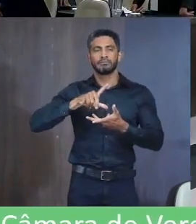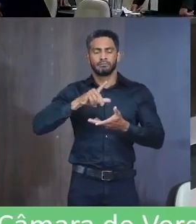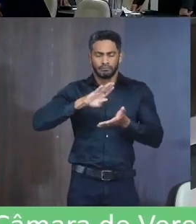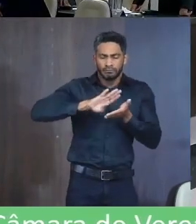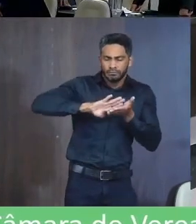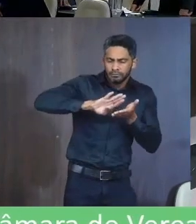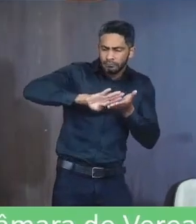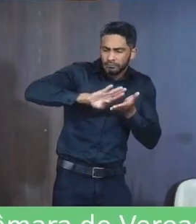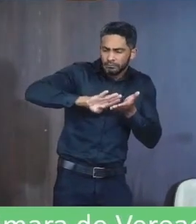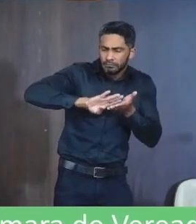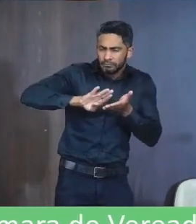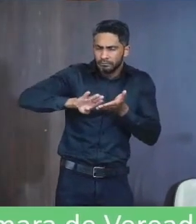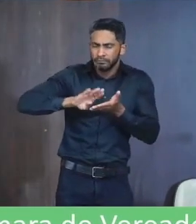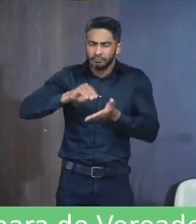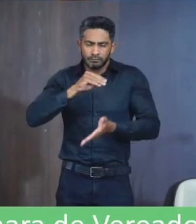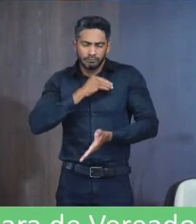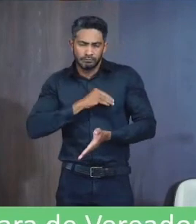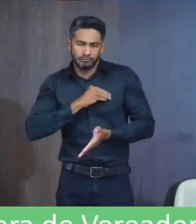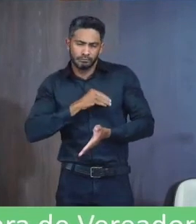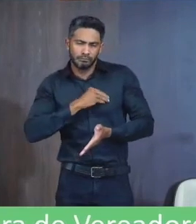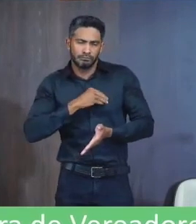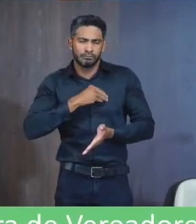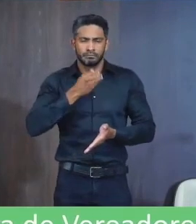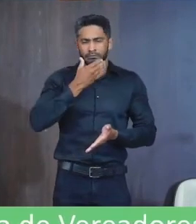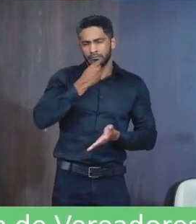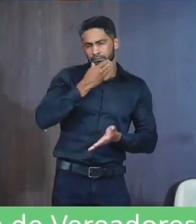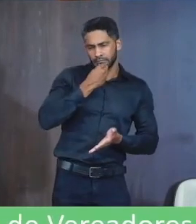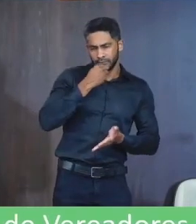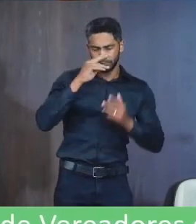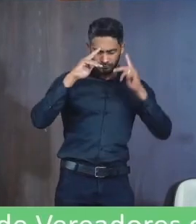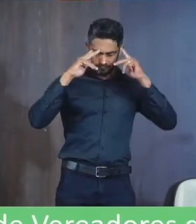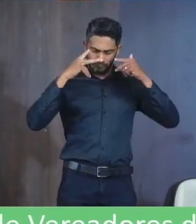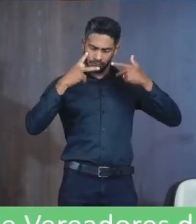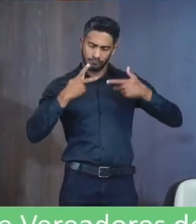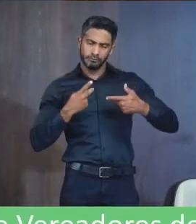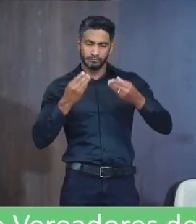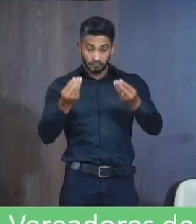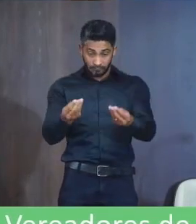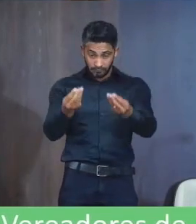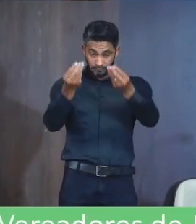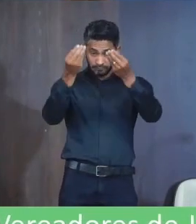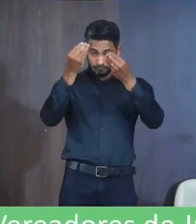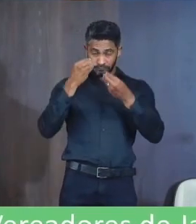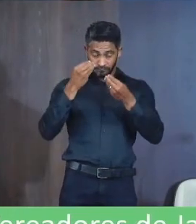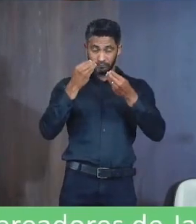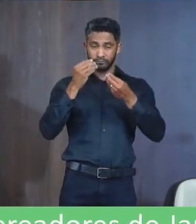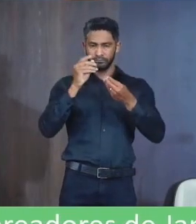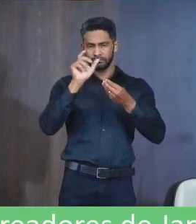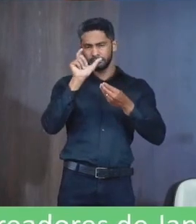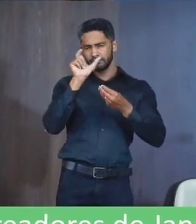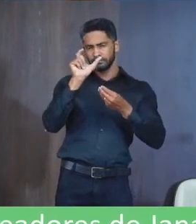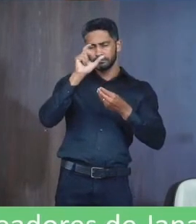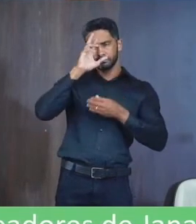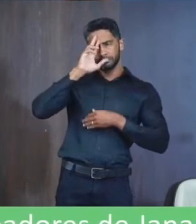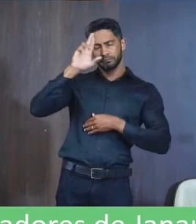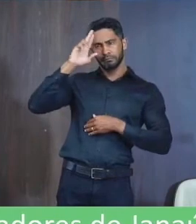pecados dos homens E nos confiou A mensagem da reconciliação Palavra do Senhor